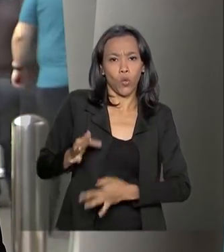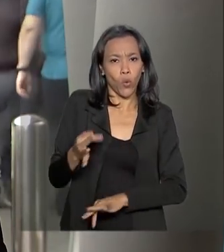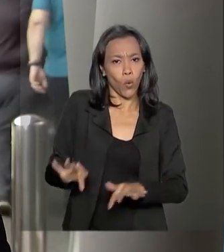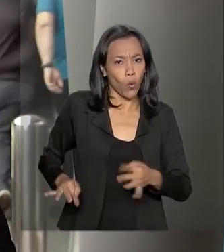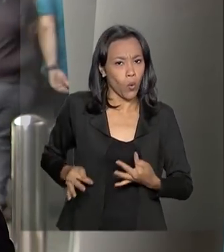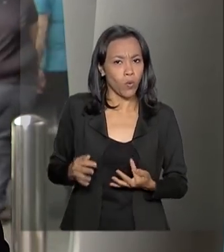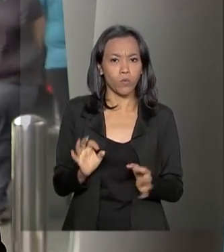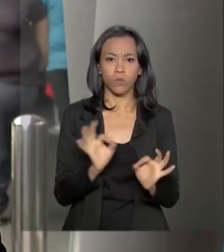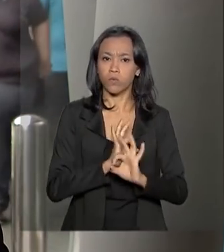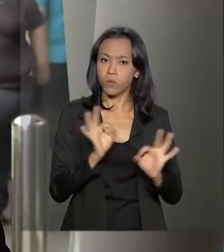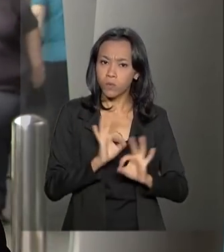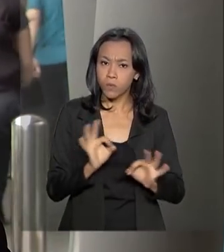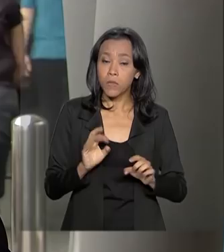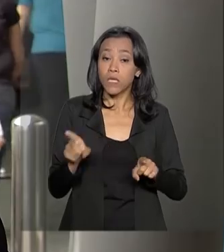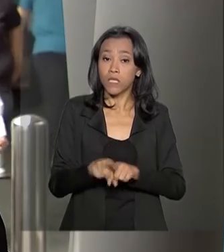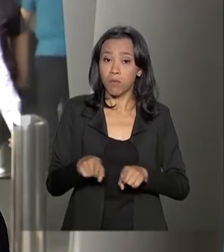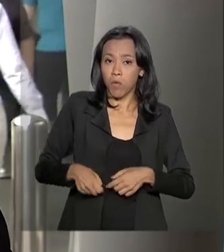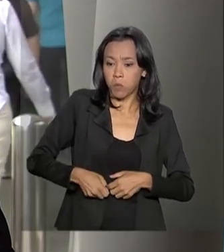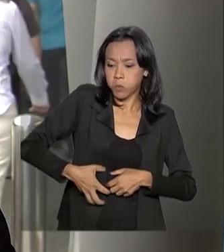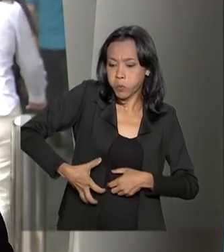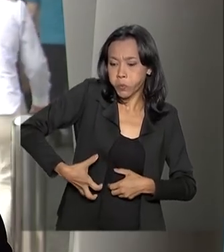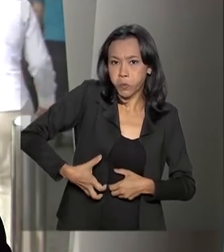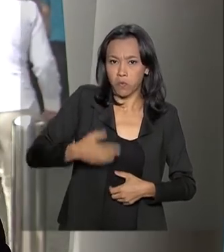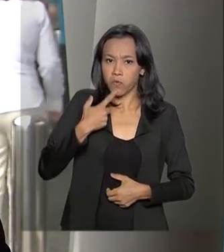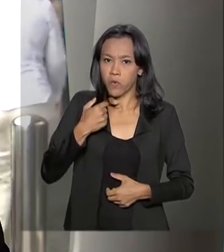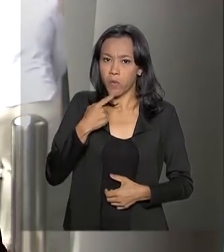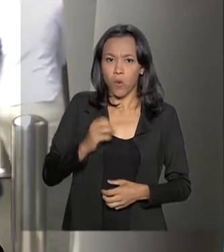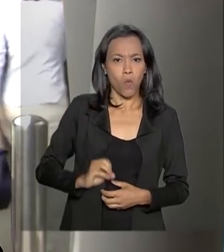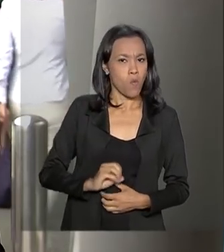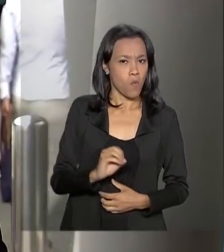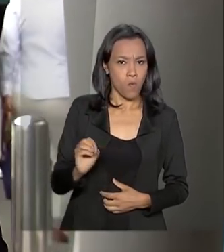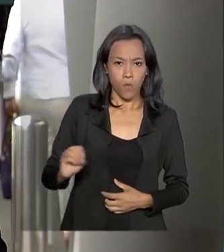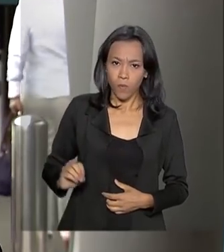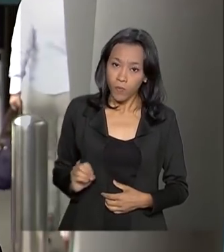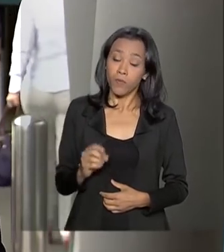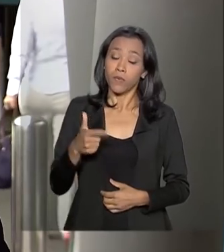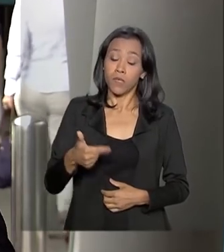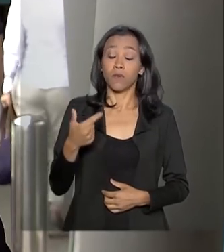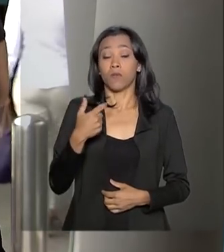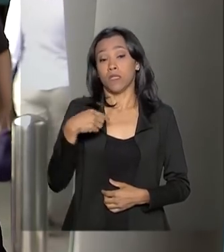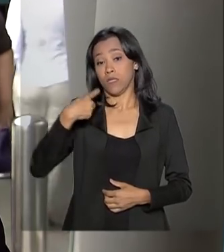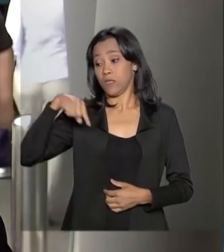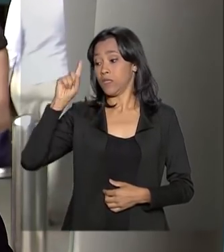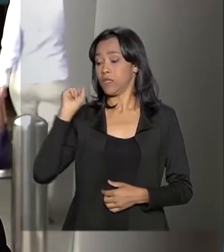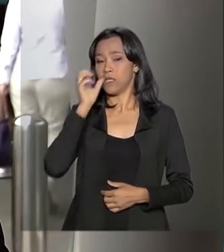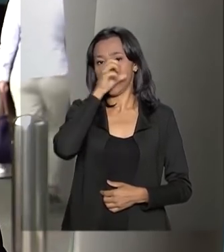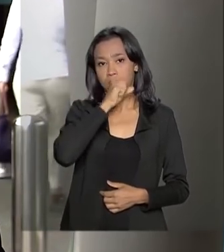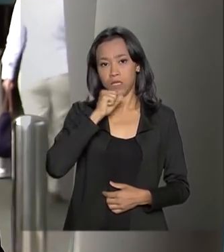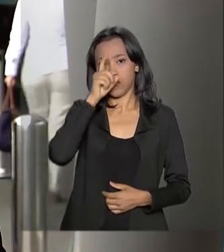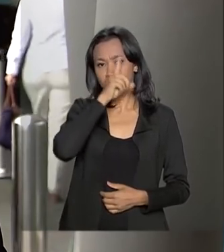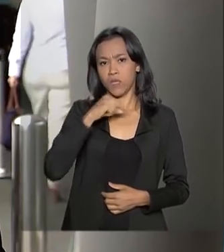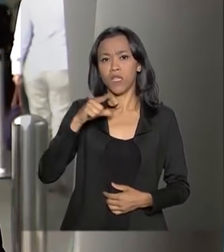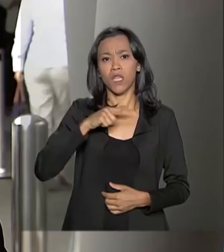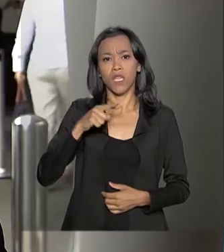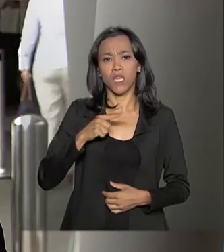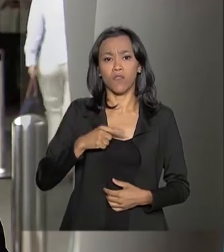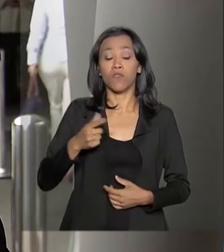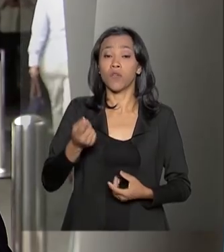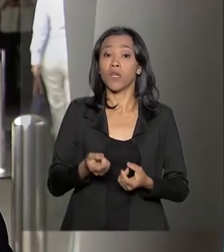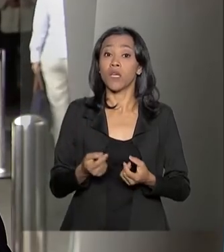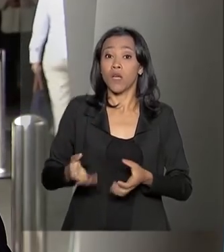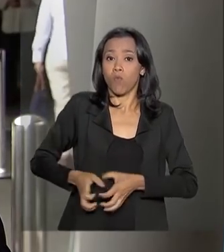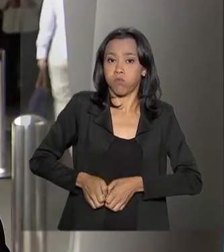sem sinais de infecções. O presidente, durante o fim de semana, teve um pequeno acúmulo de líquidos no